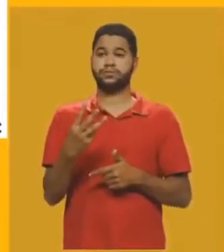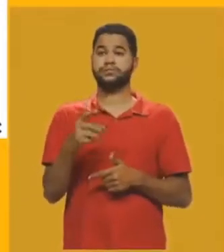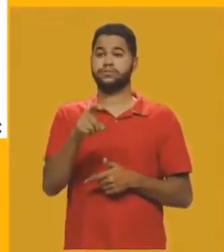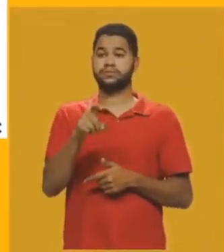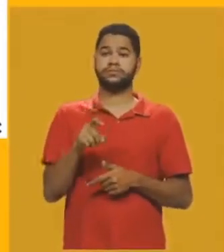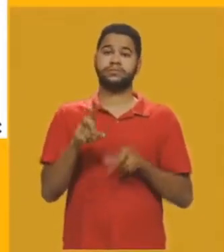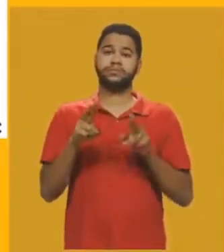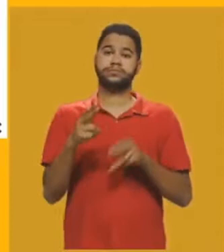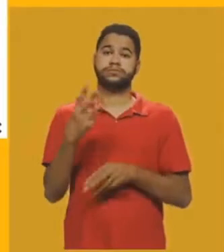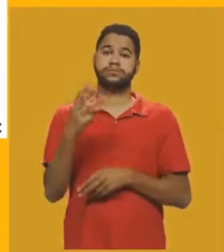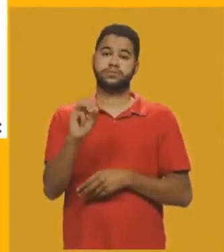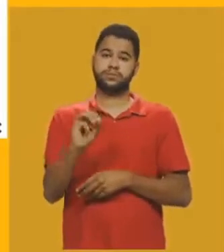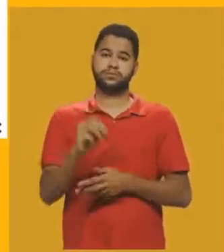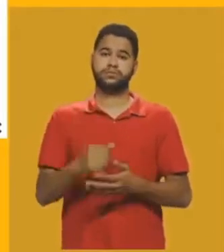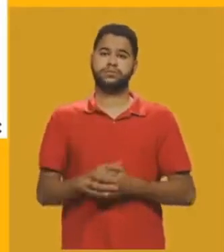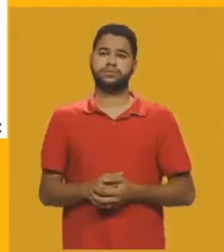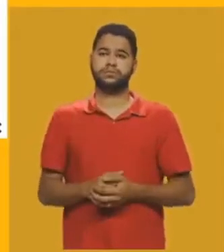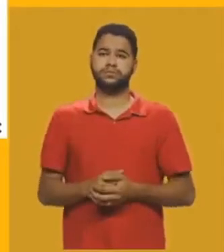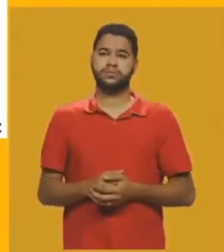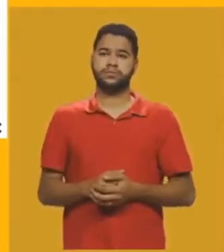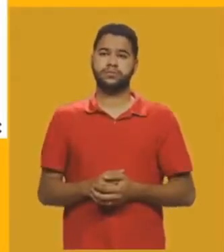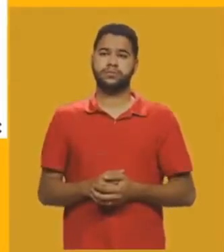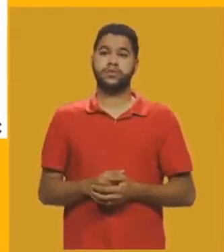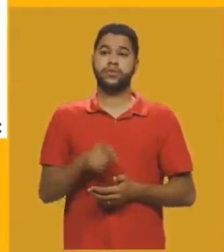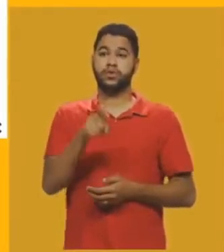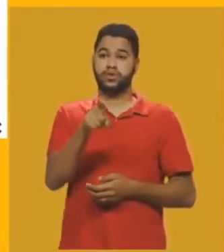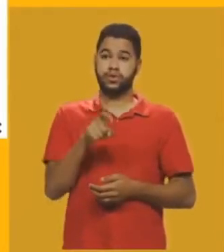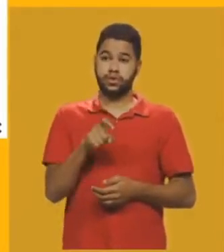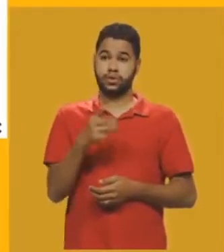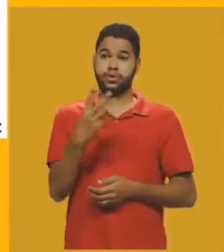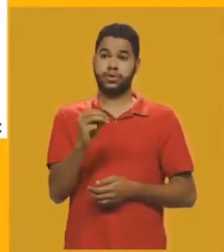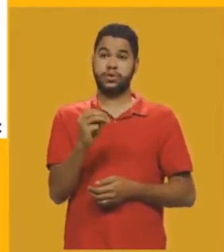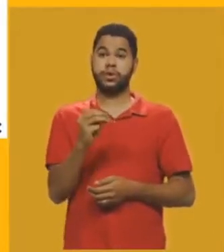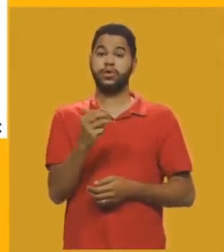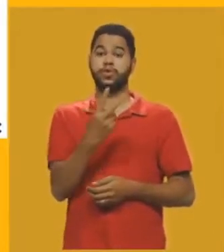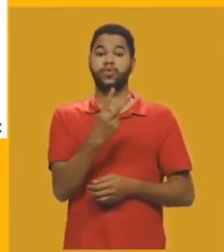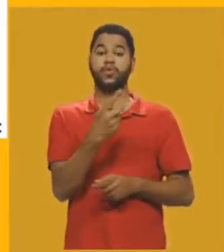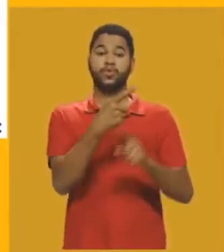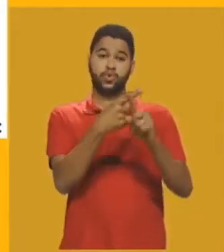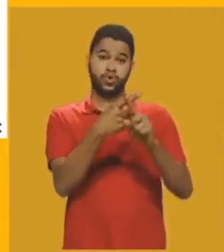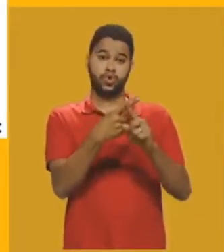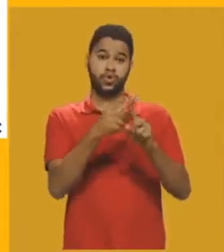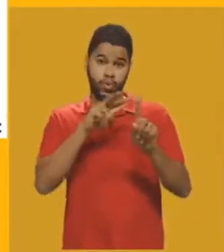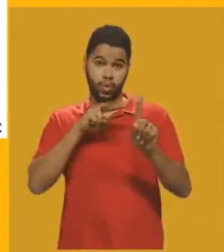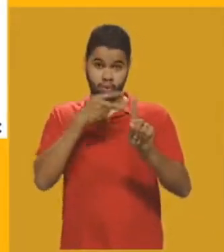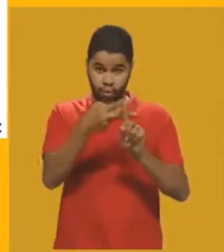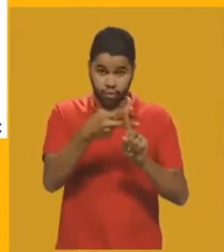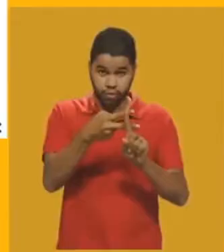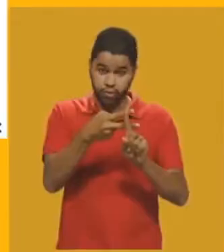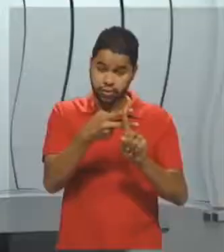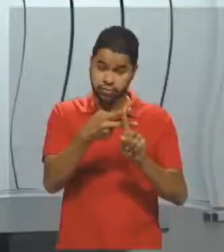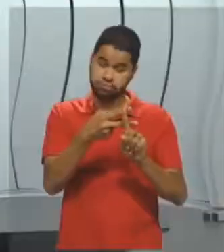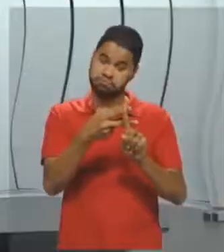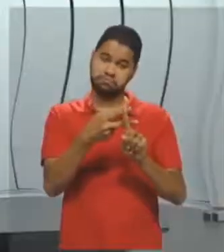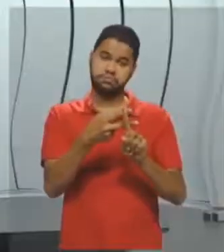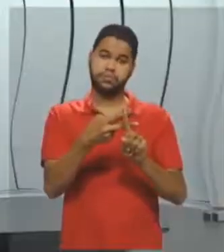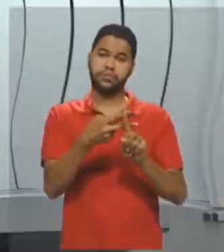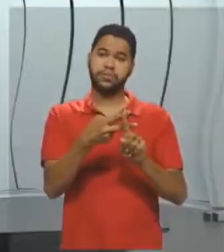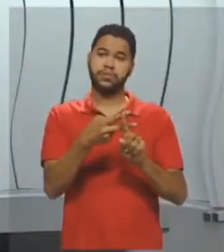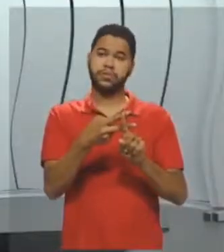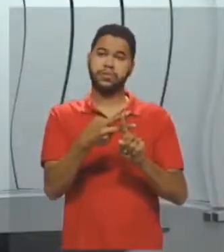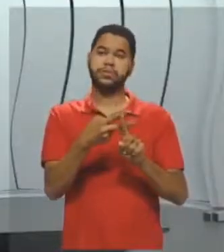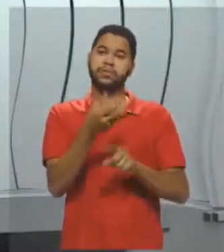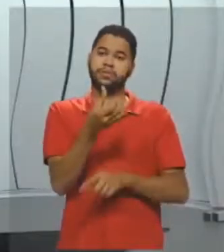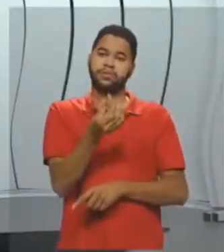a 30 graus. Se eu descobrir que esse é 30, então o outro não é o dobro? Então, o outro vai